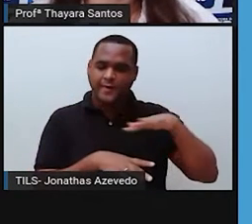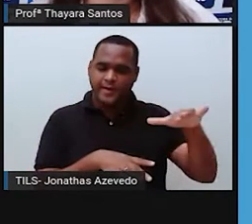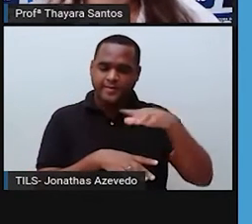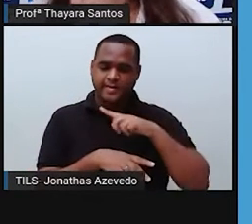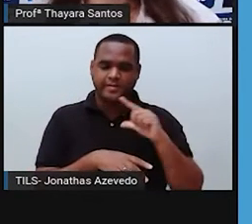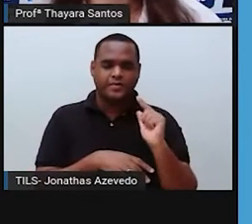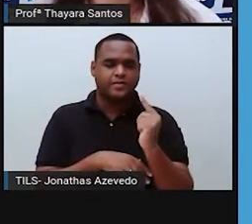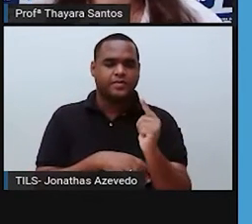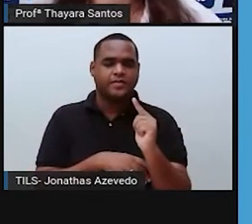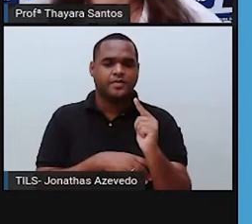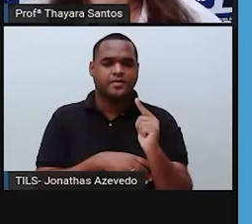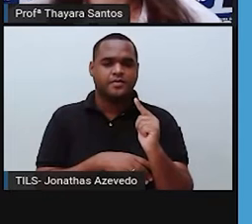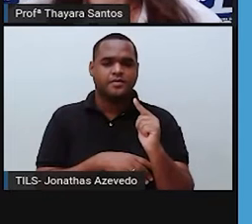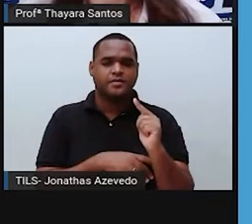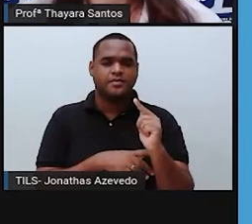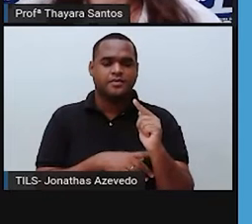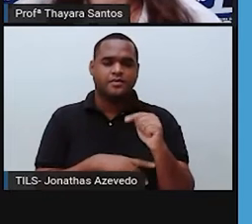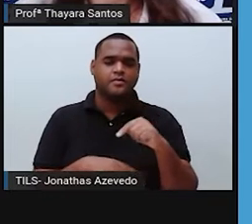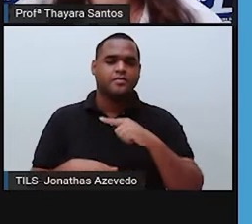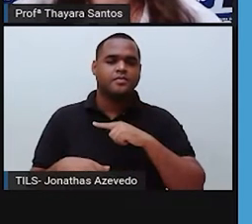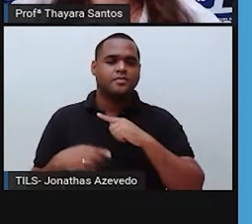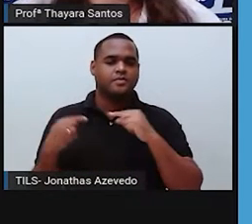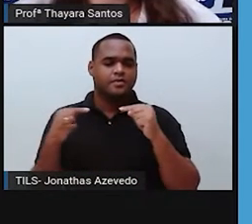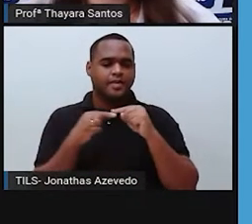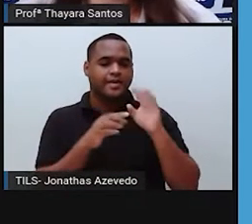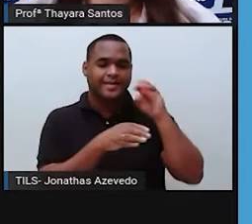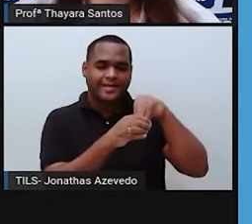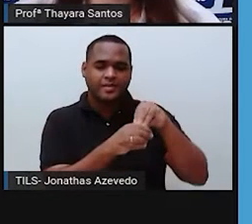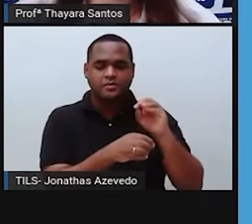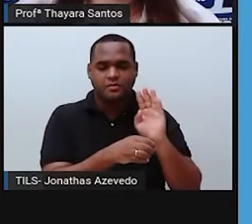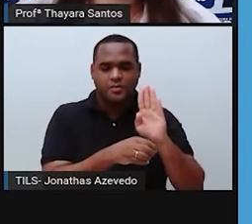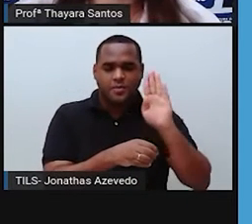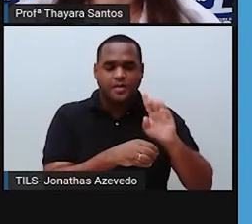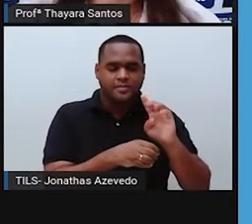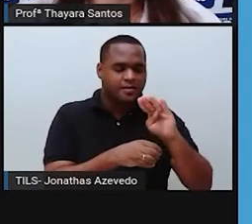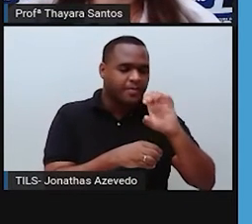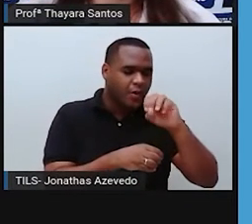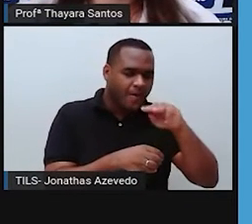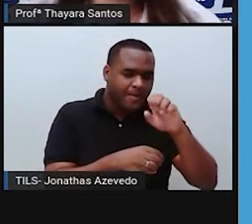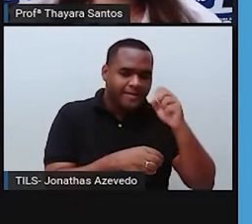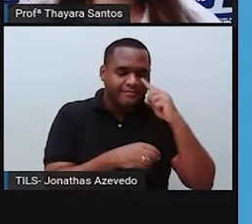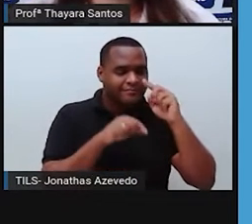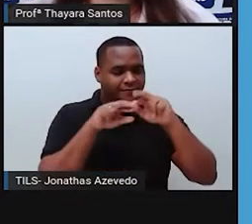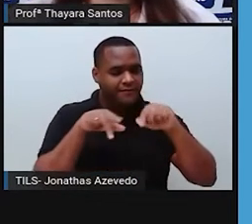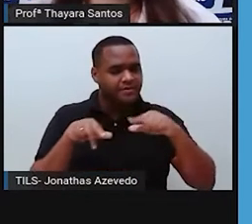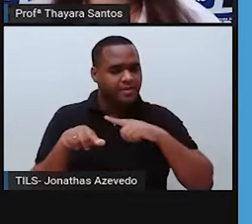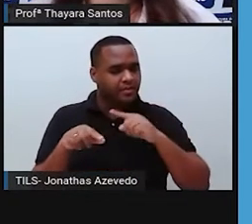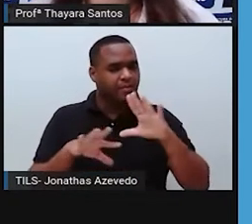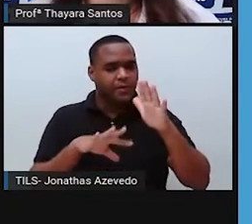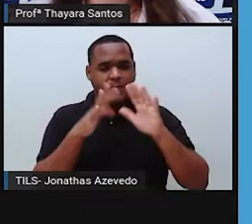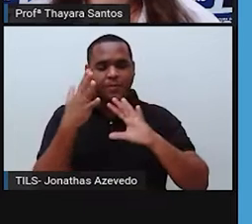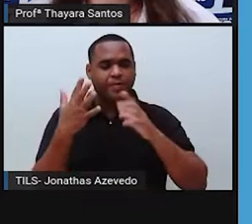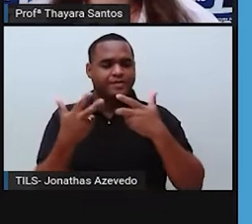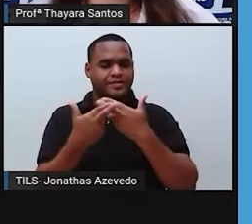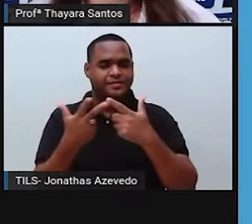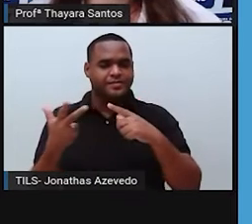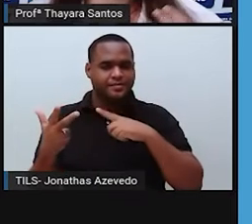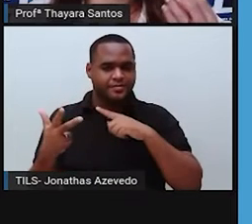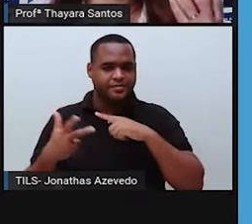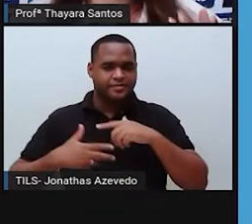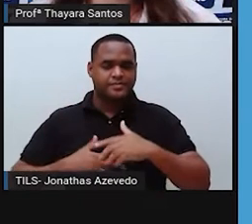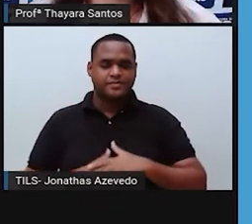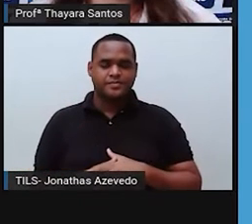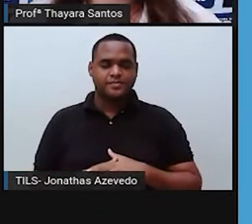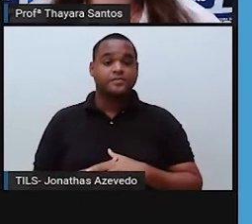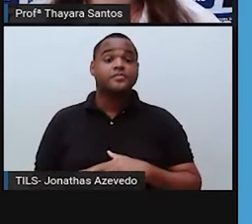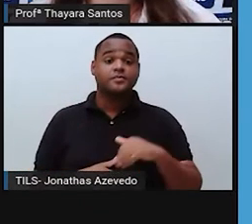geográfica e dentro desse bioma a gente tem diversos ecossistemas ali acontecendo, ocorrendo juntos ao mesmo tempo. Então, a